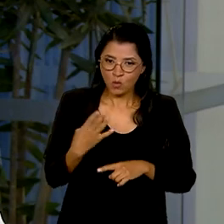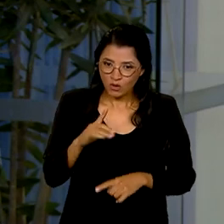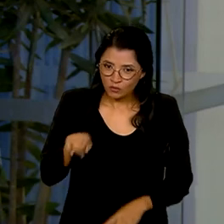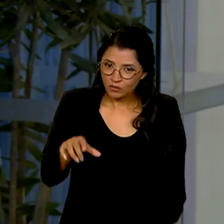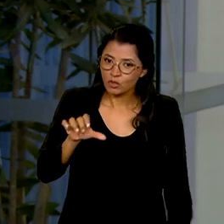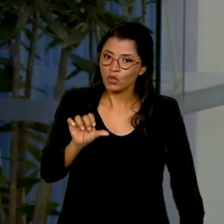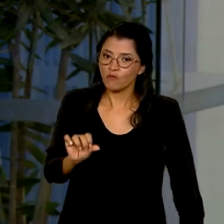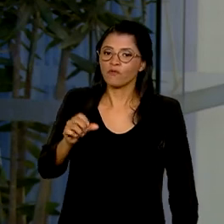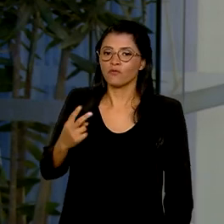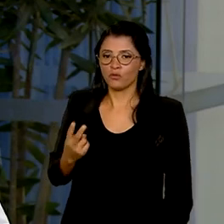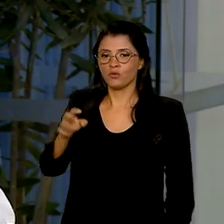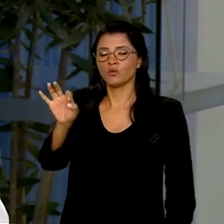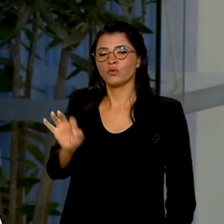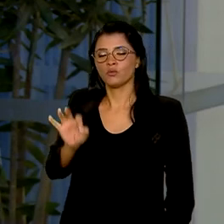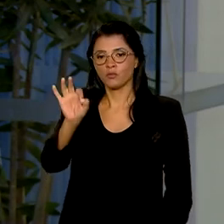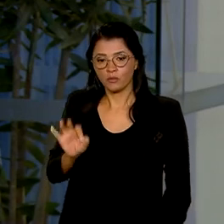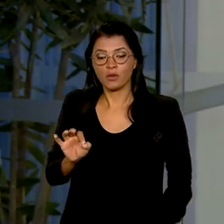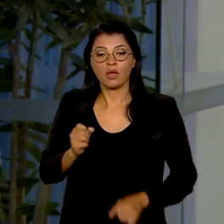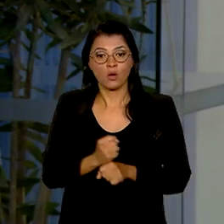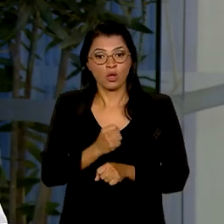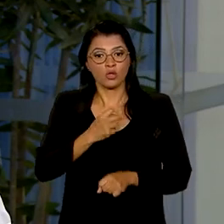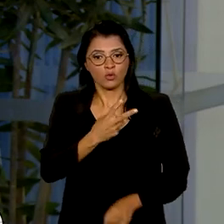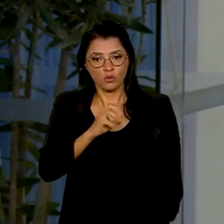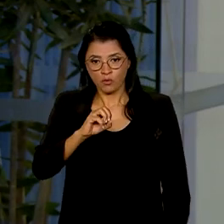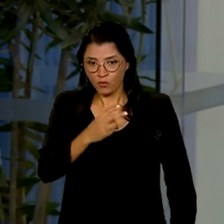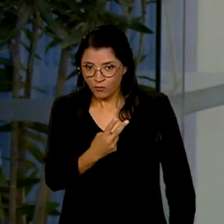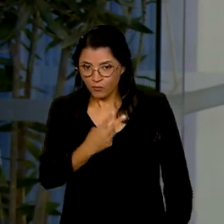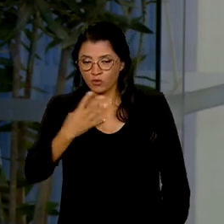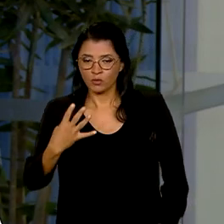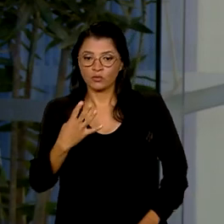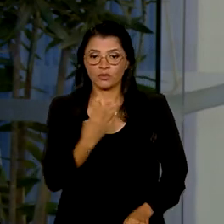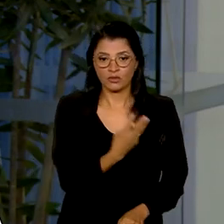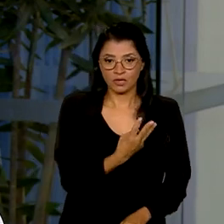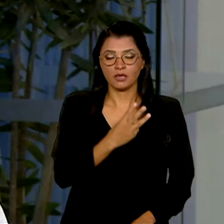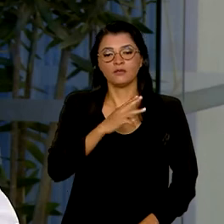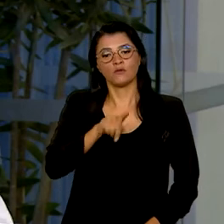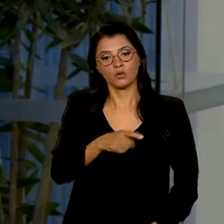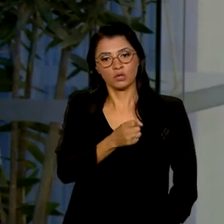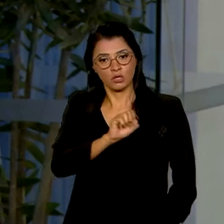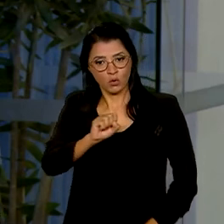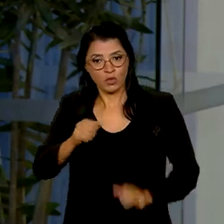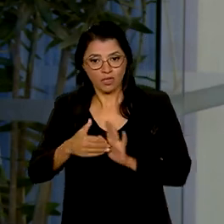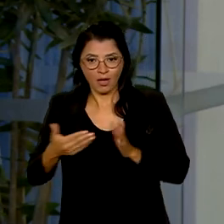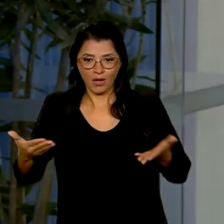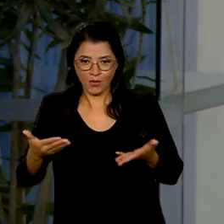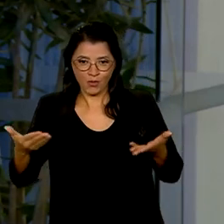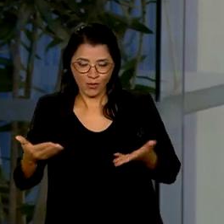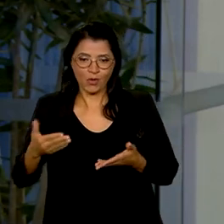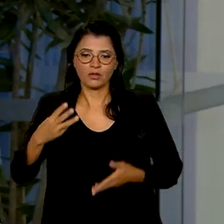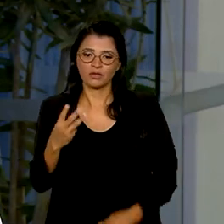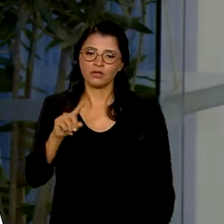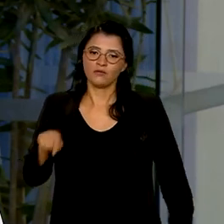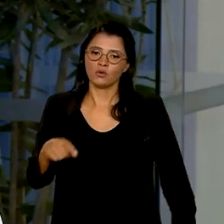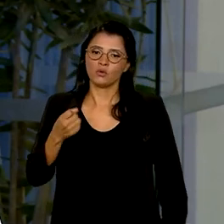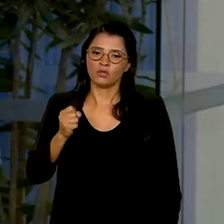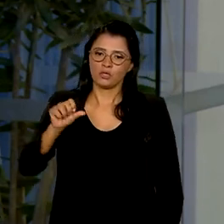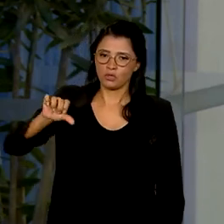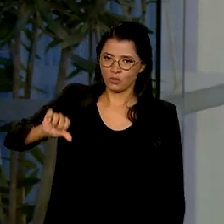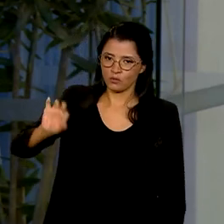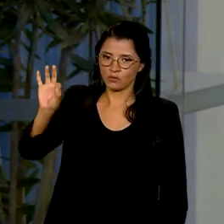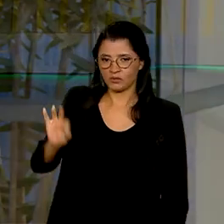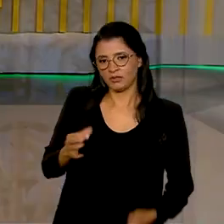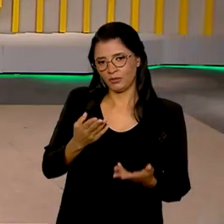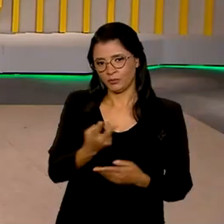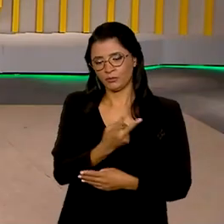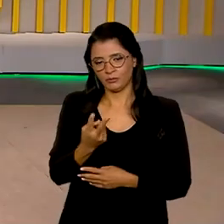,92%. E para 2024, de 3,88% para 3,89%. Ana